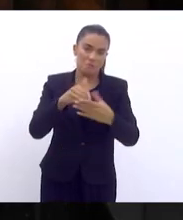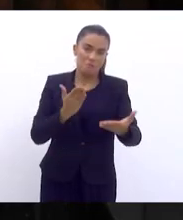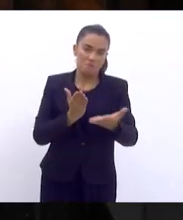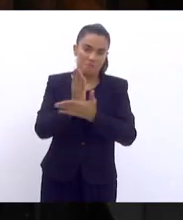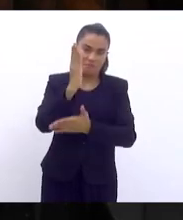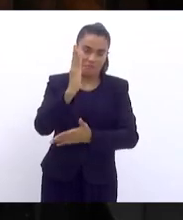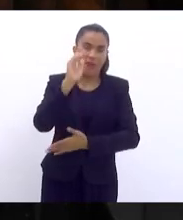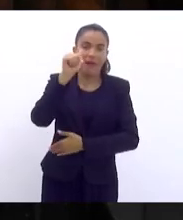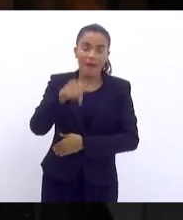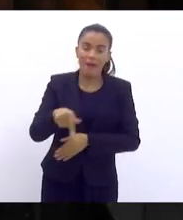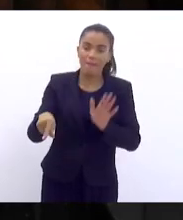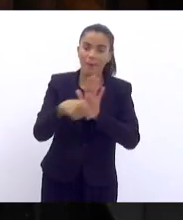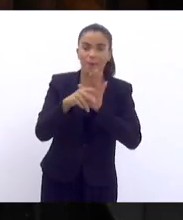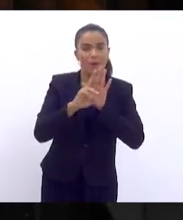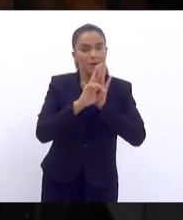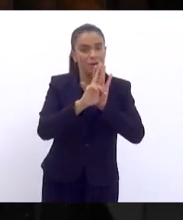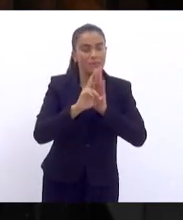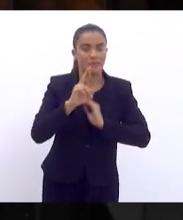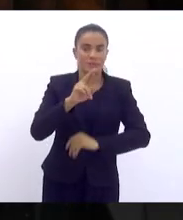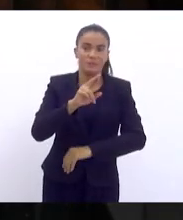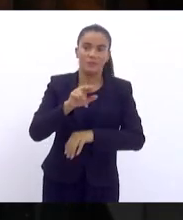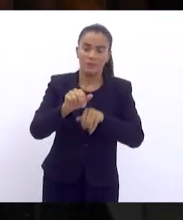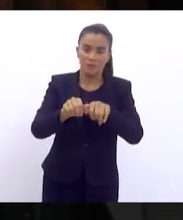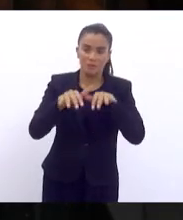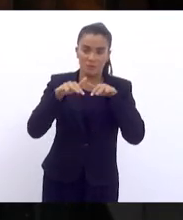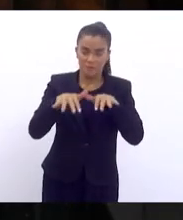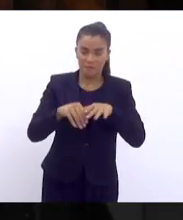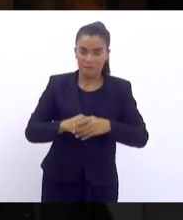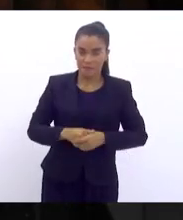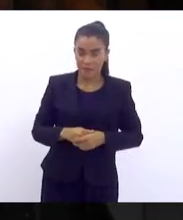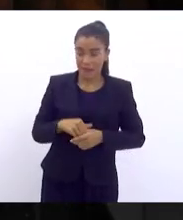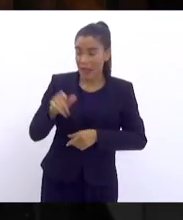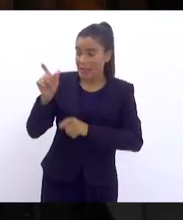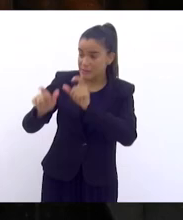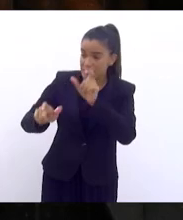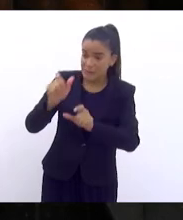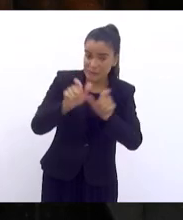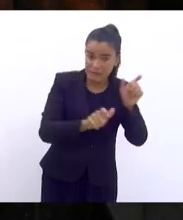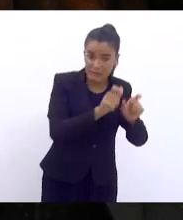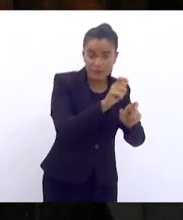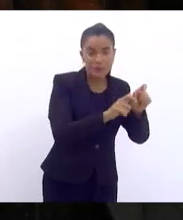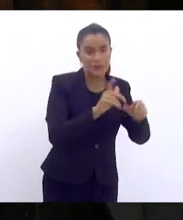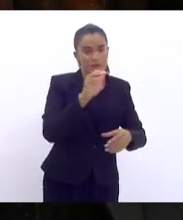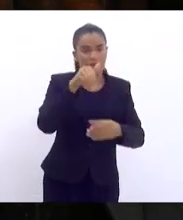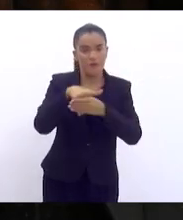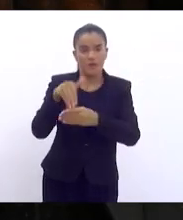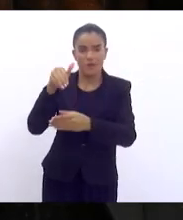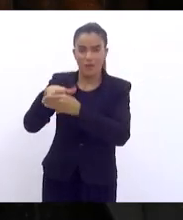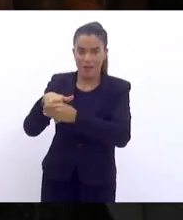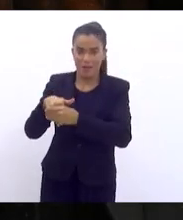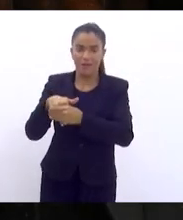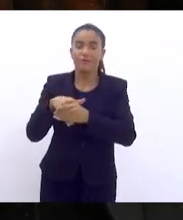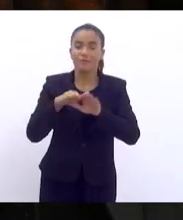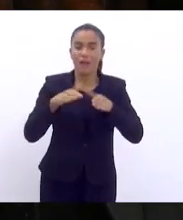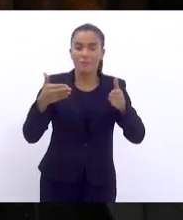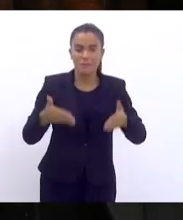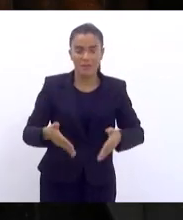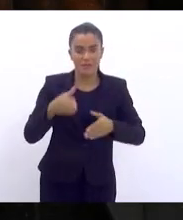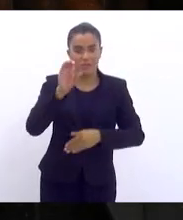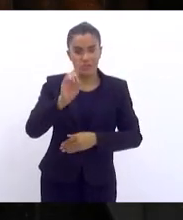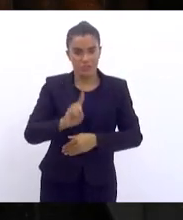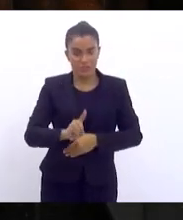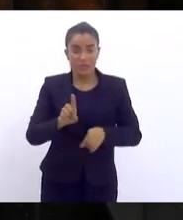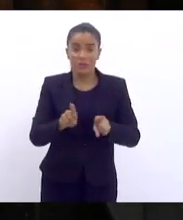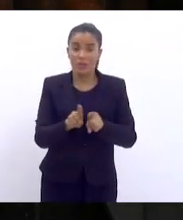do parlamento. Daqueles que votaram na mesa diretora e daqueles que também